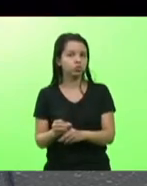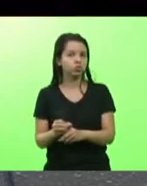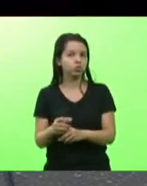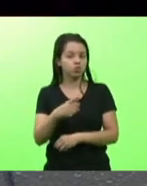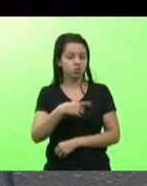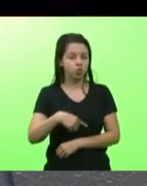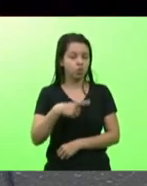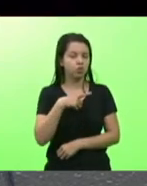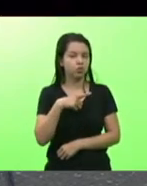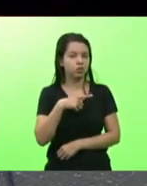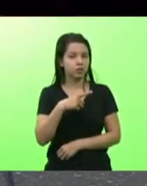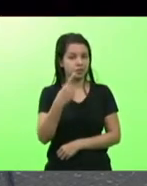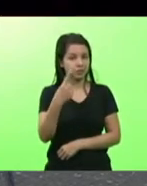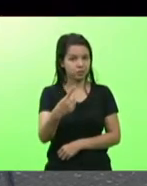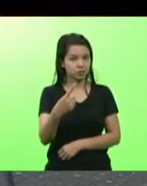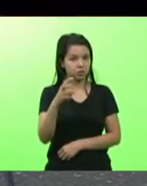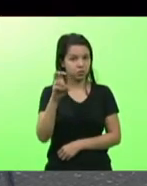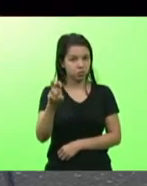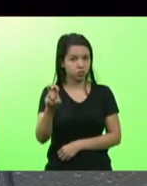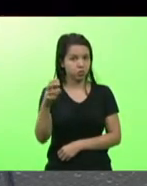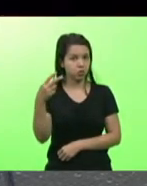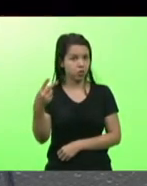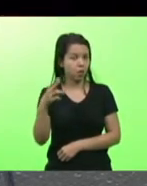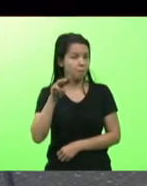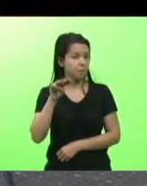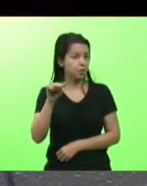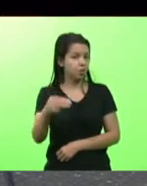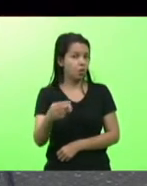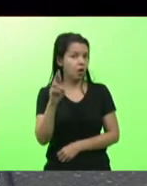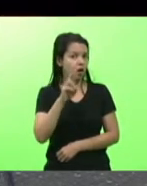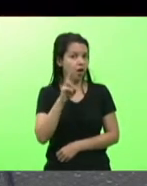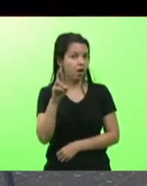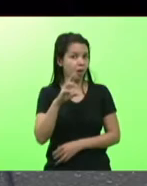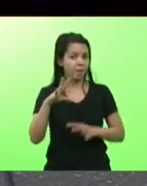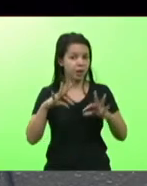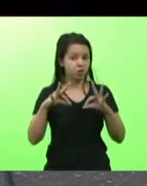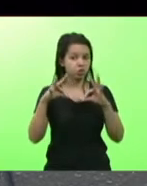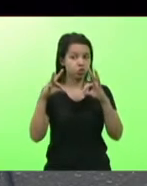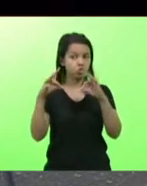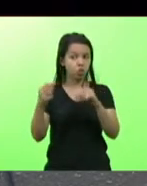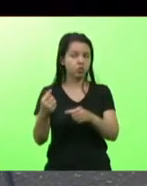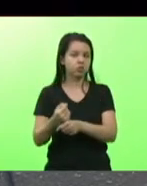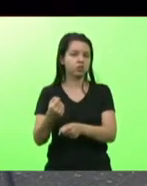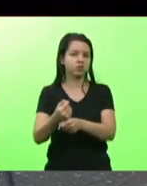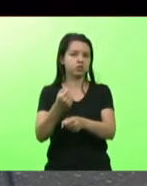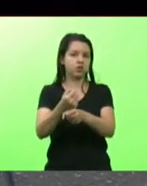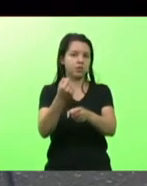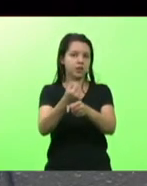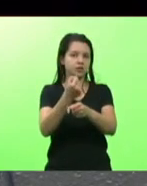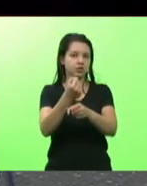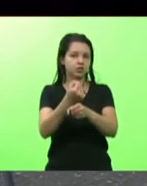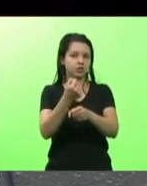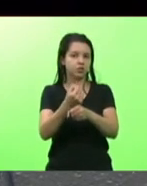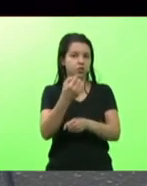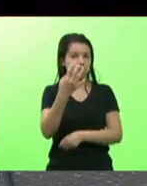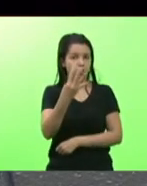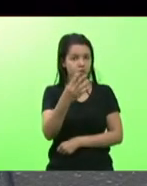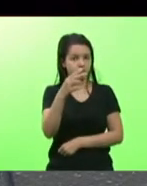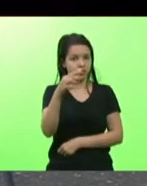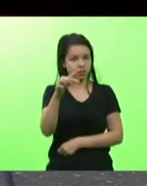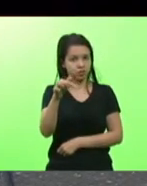teremos 152 milhões de reais para todas as obras 470